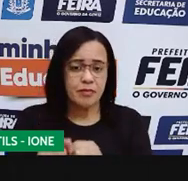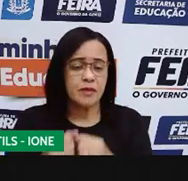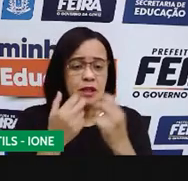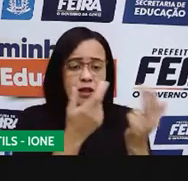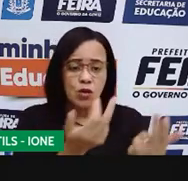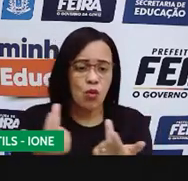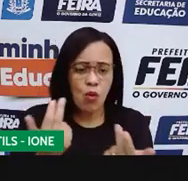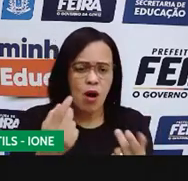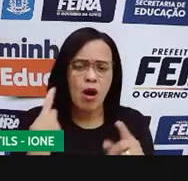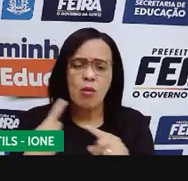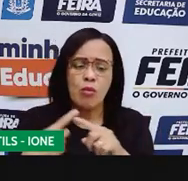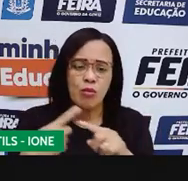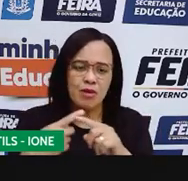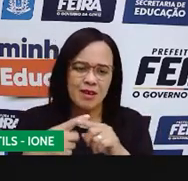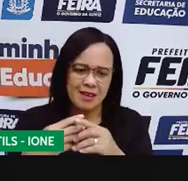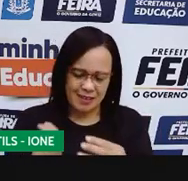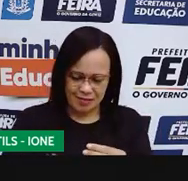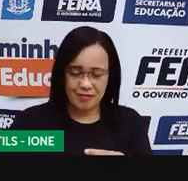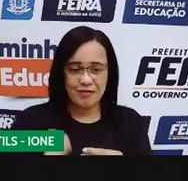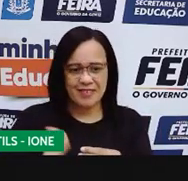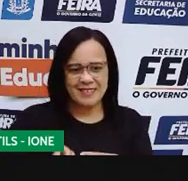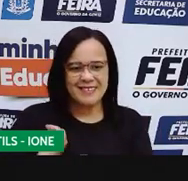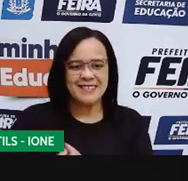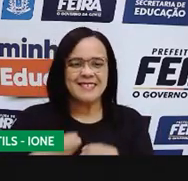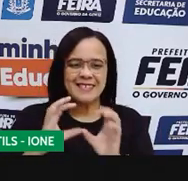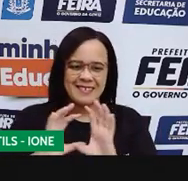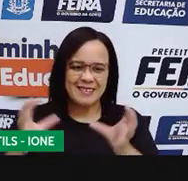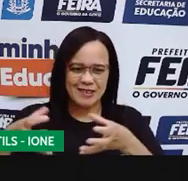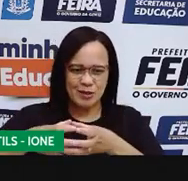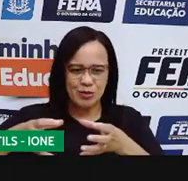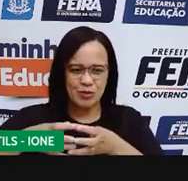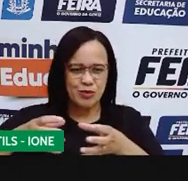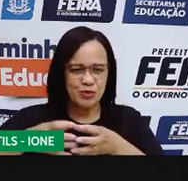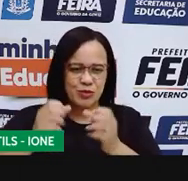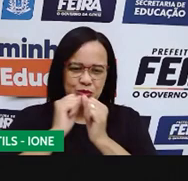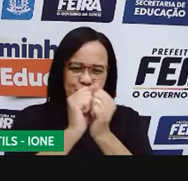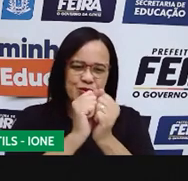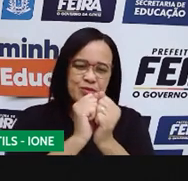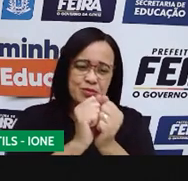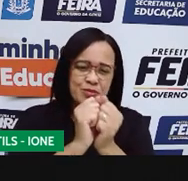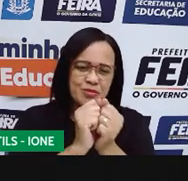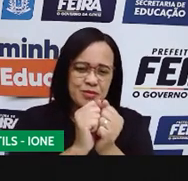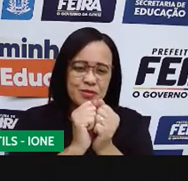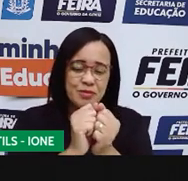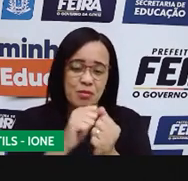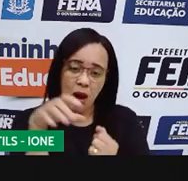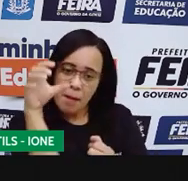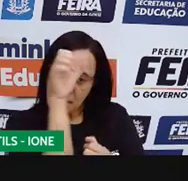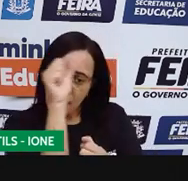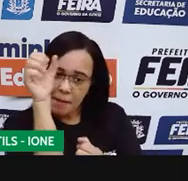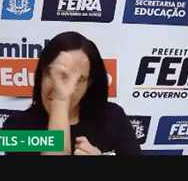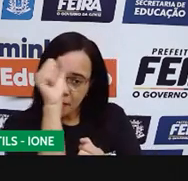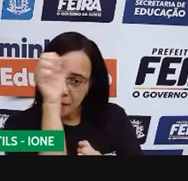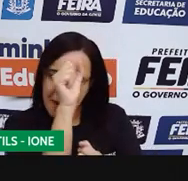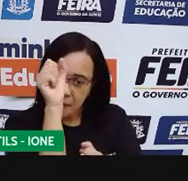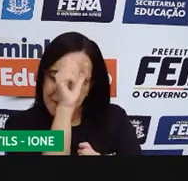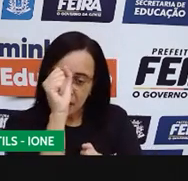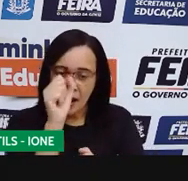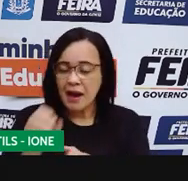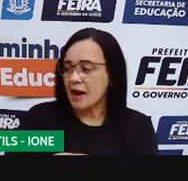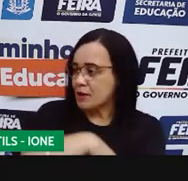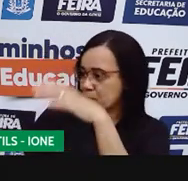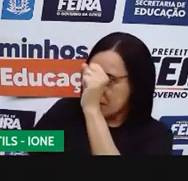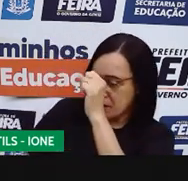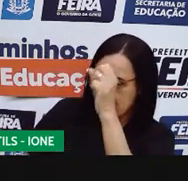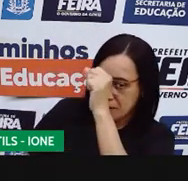juntos. E, pela convivência, a gente pode aprender a se tornar parecido com o outro.